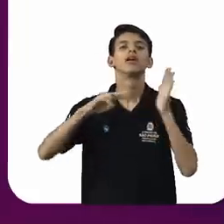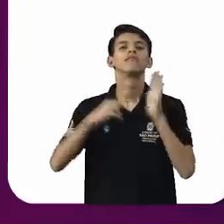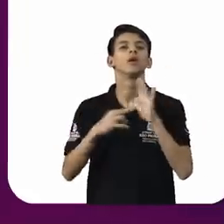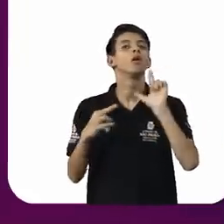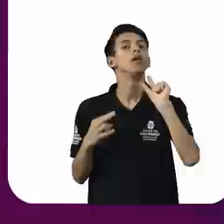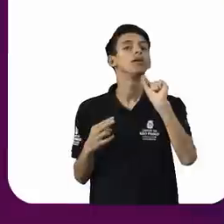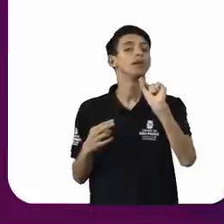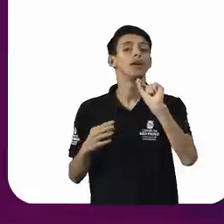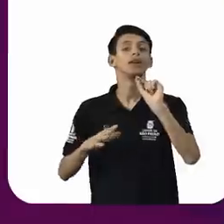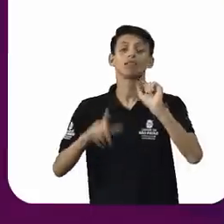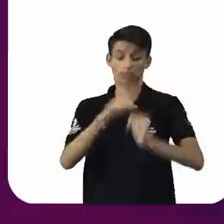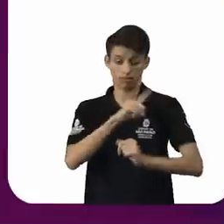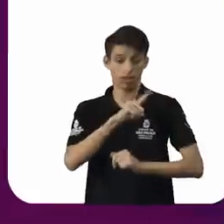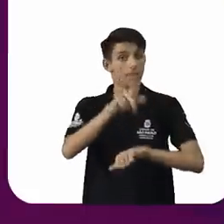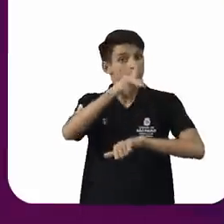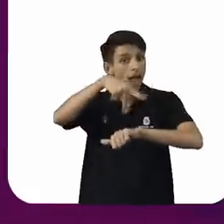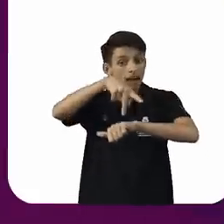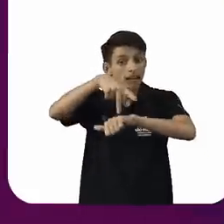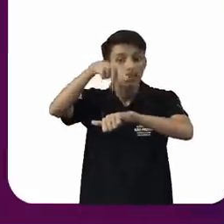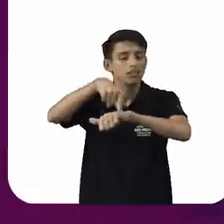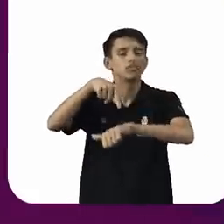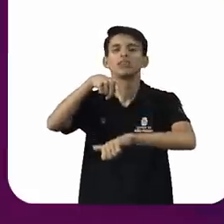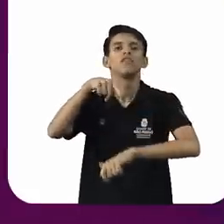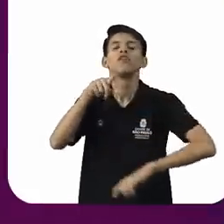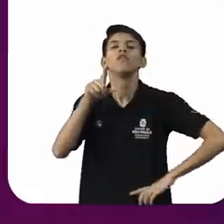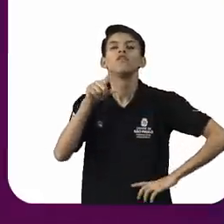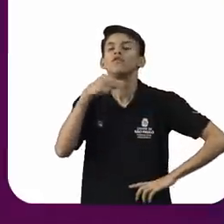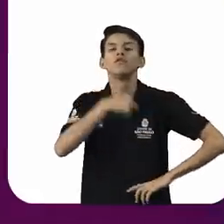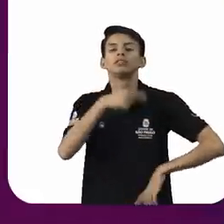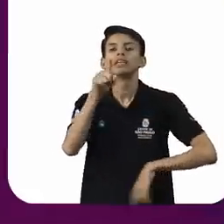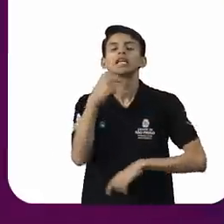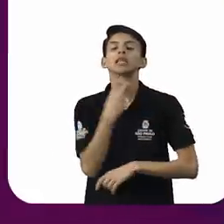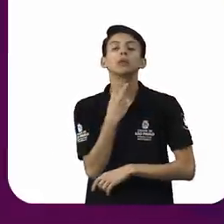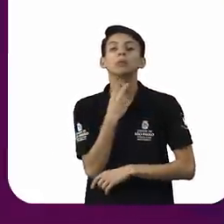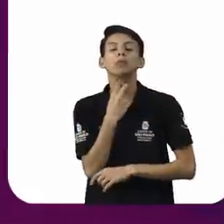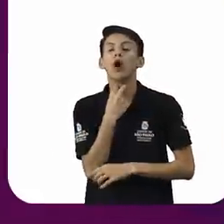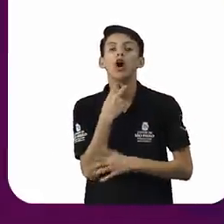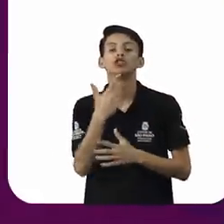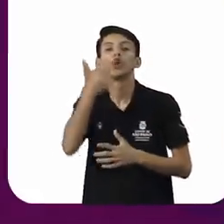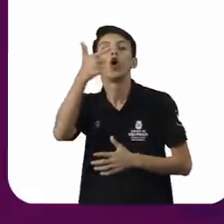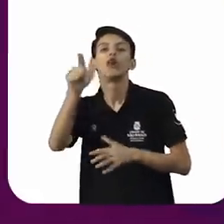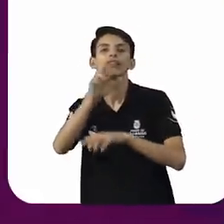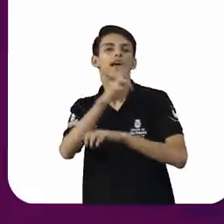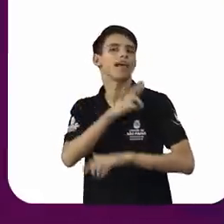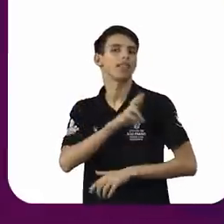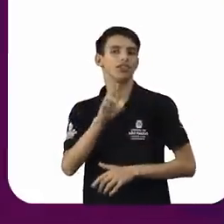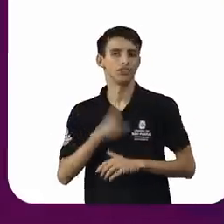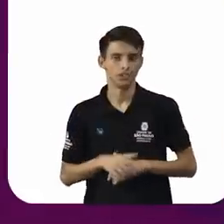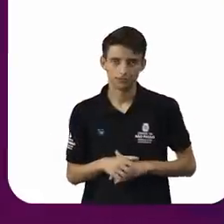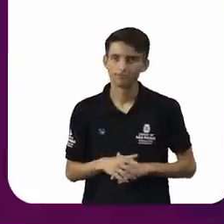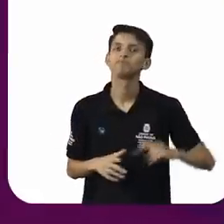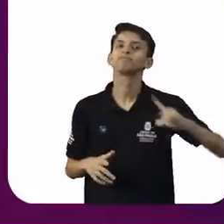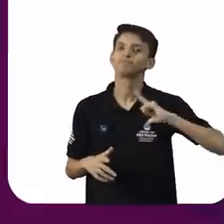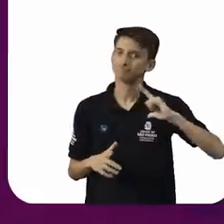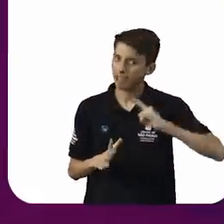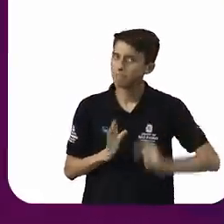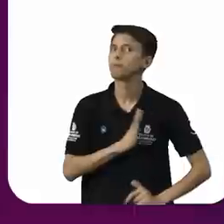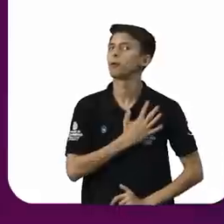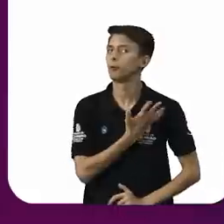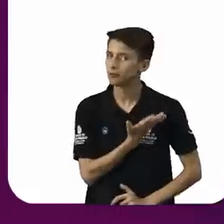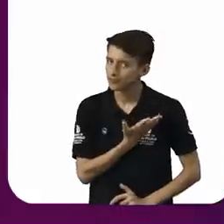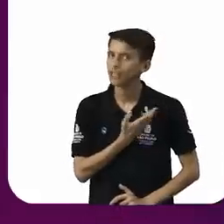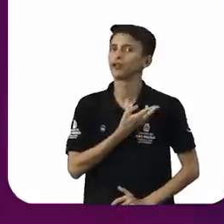não pode mesmo professar uma outra religião. Então, nós já temos um fenômeno de intolerância religiosa